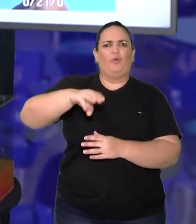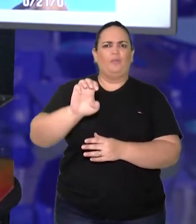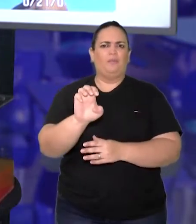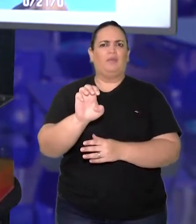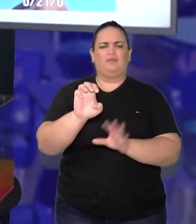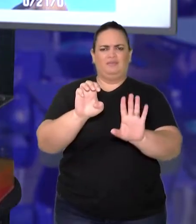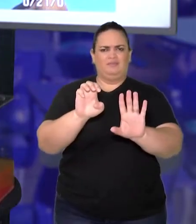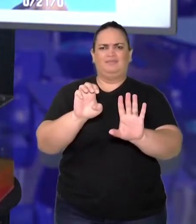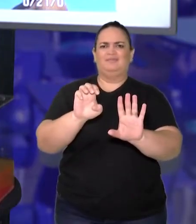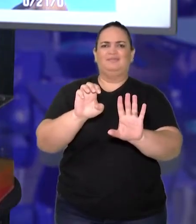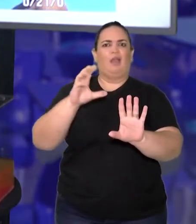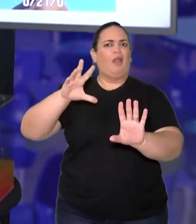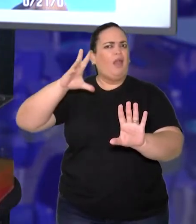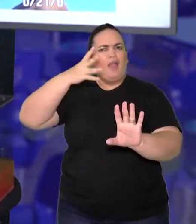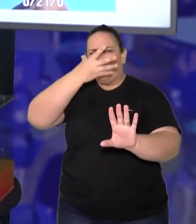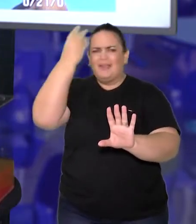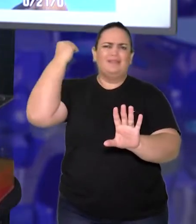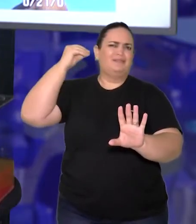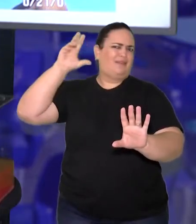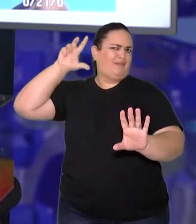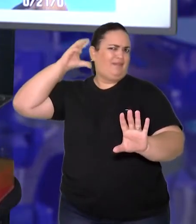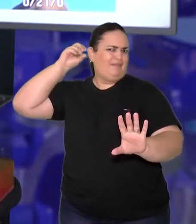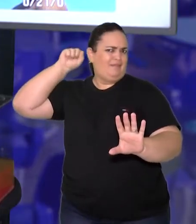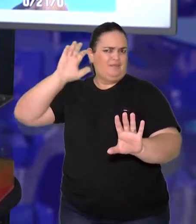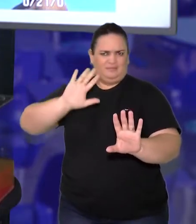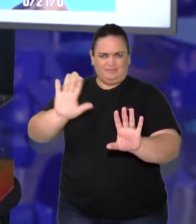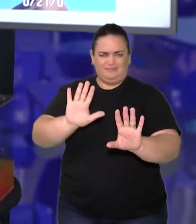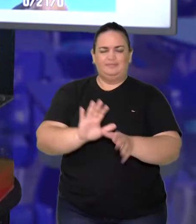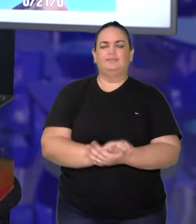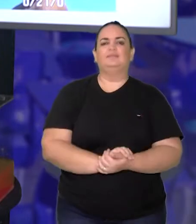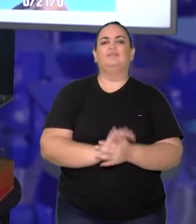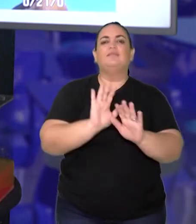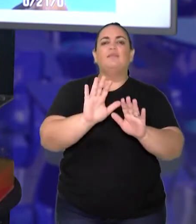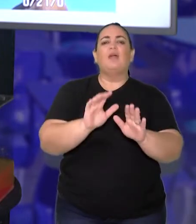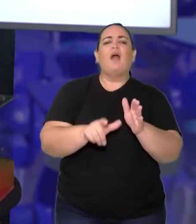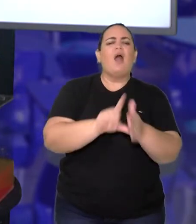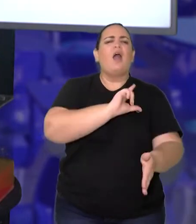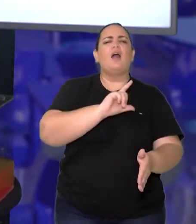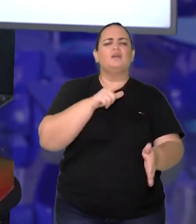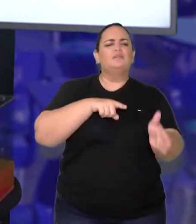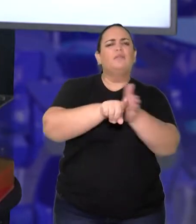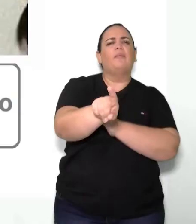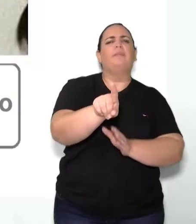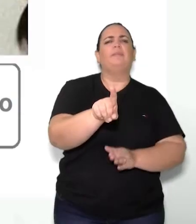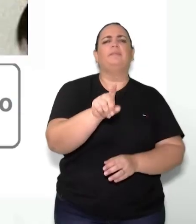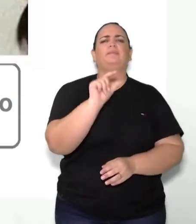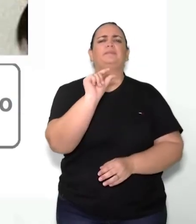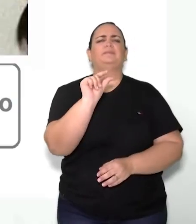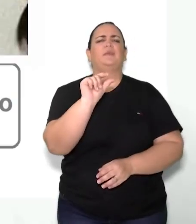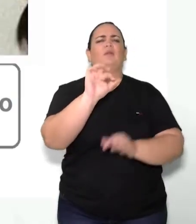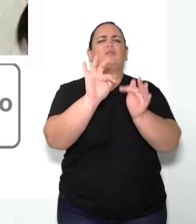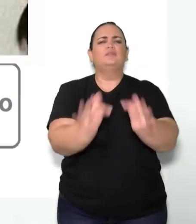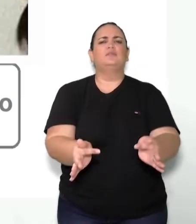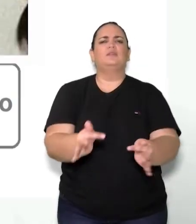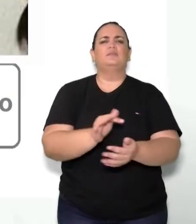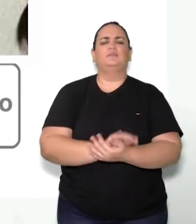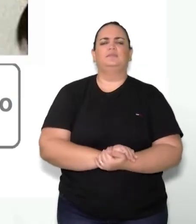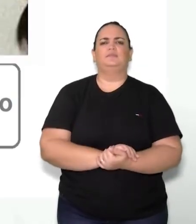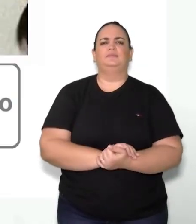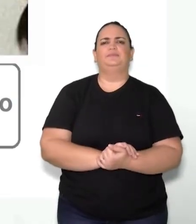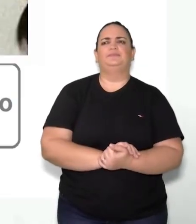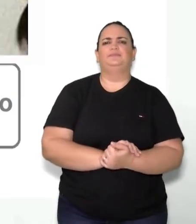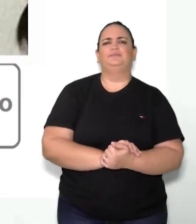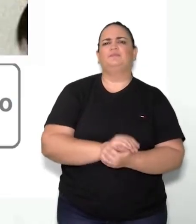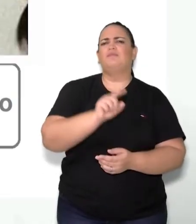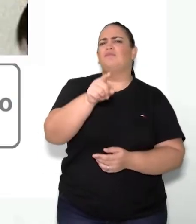Antes da gente iniciar o conteúdo, eu gostaria de fazer uma pequena pergunta a vocês. O que é que vocês acham que